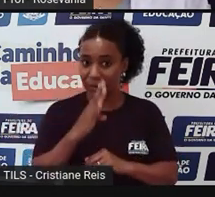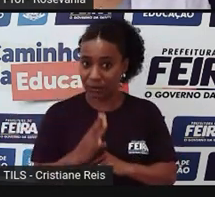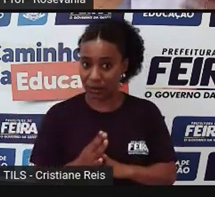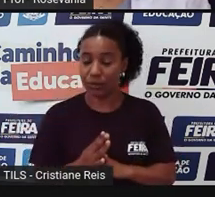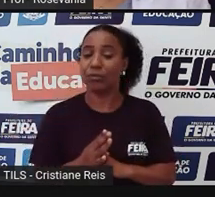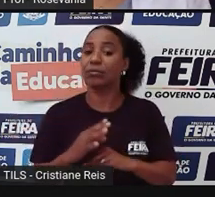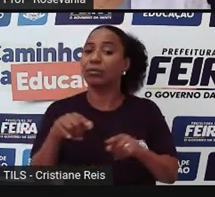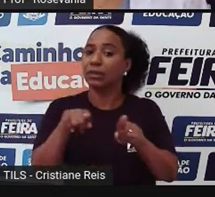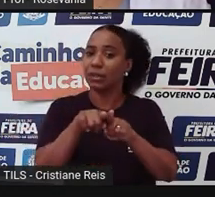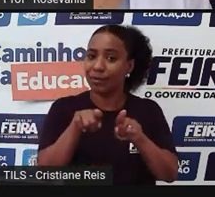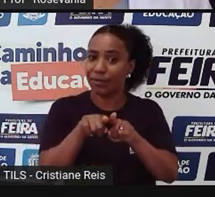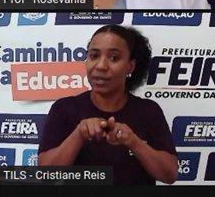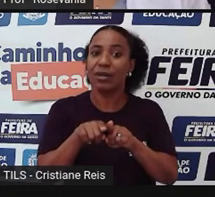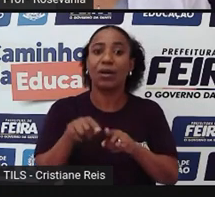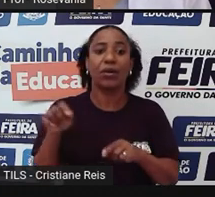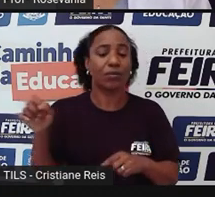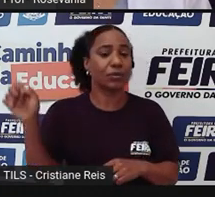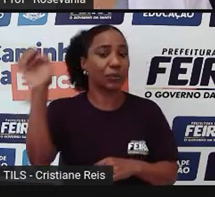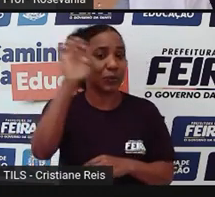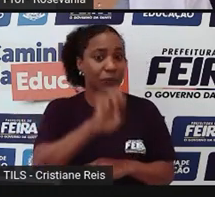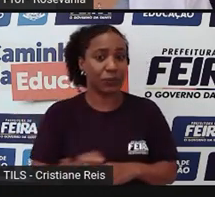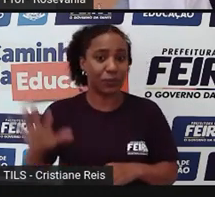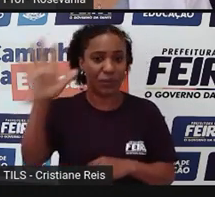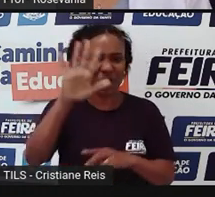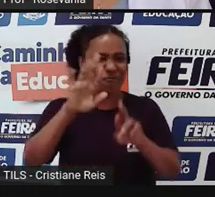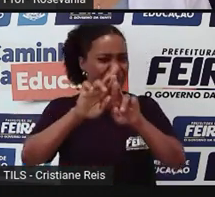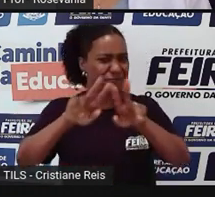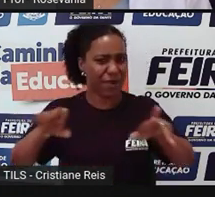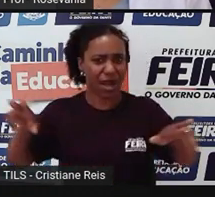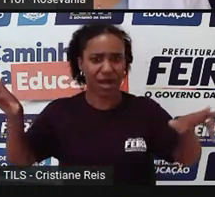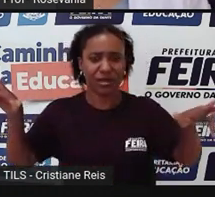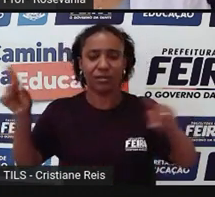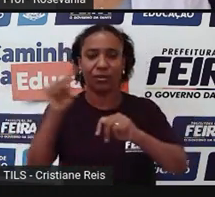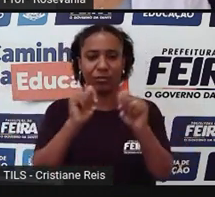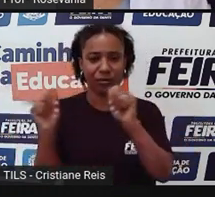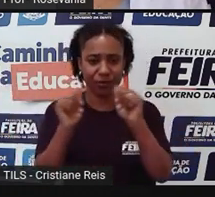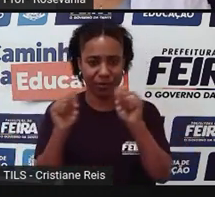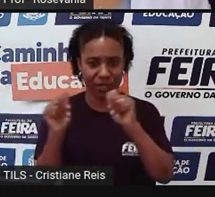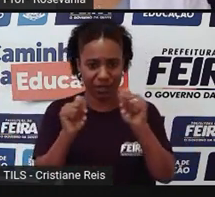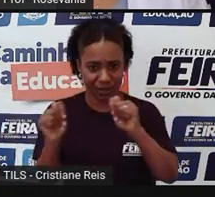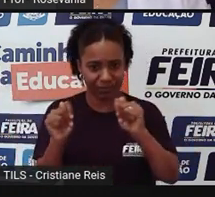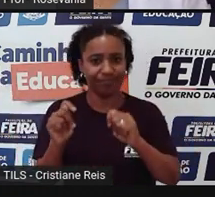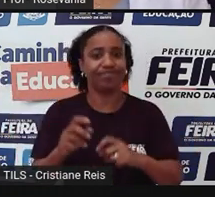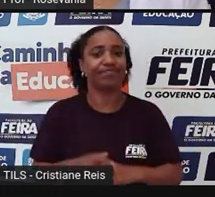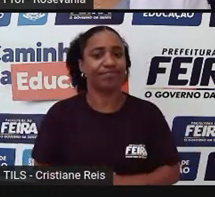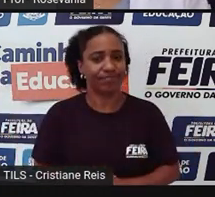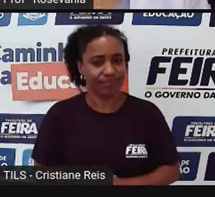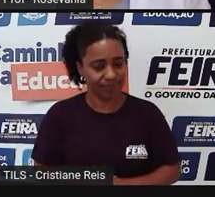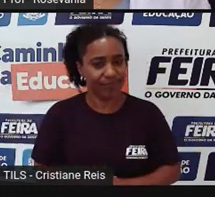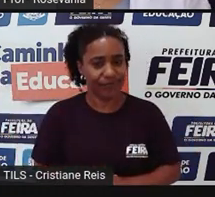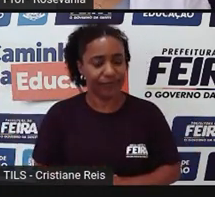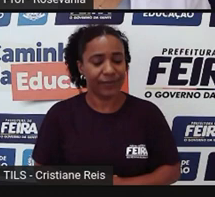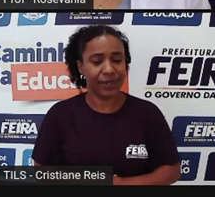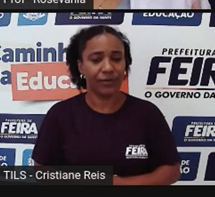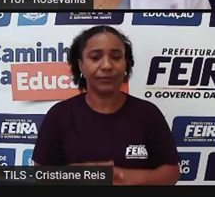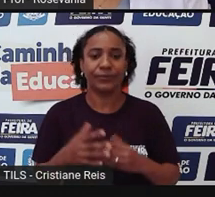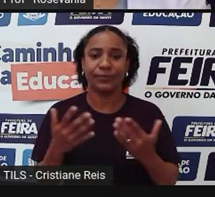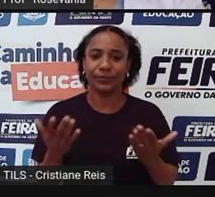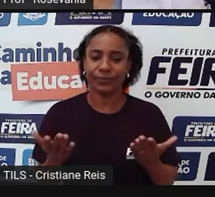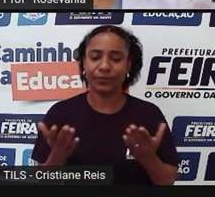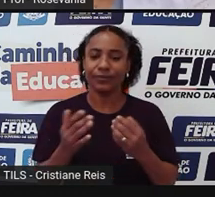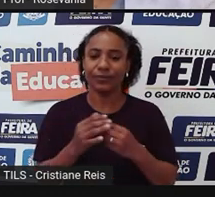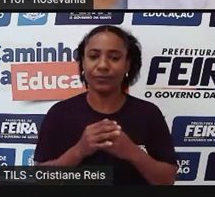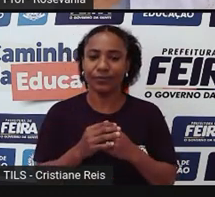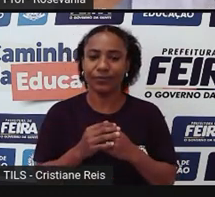Europeia, talvez esse vocês já tenham escutado. Pode ser uma cerca, como, digamos assim, às vezes até